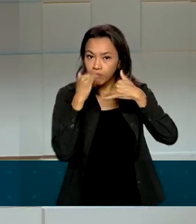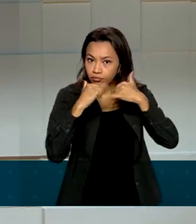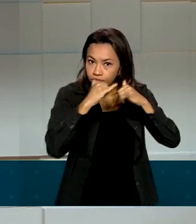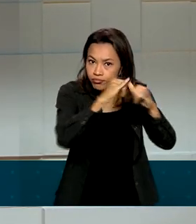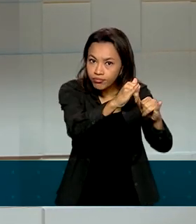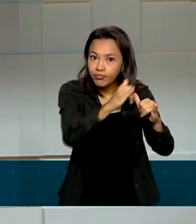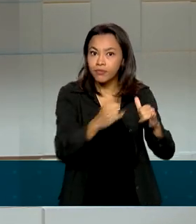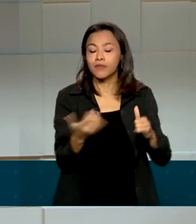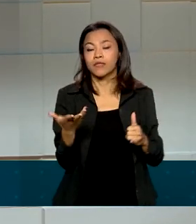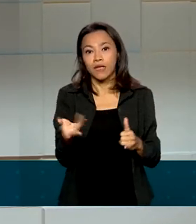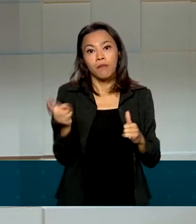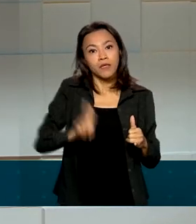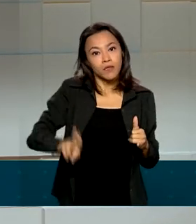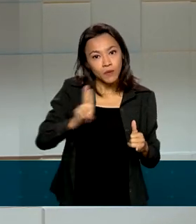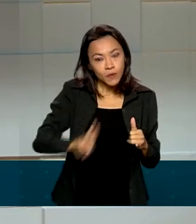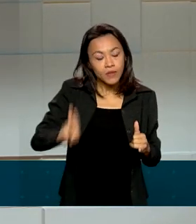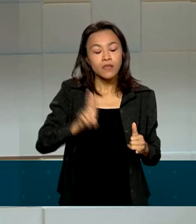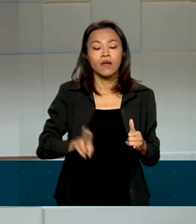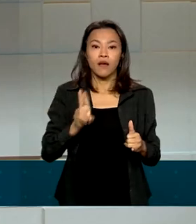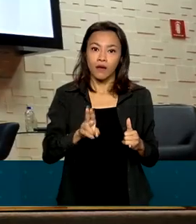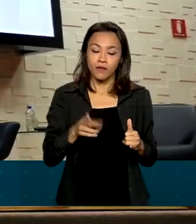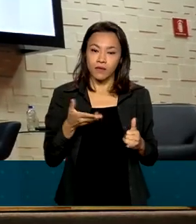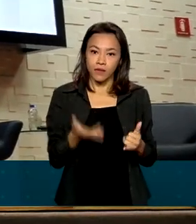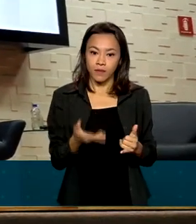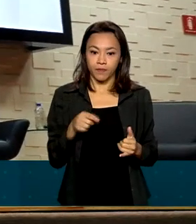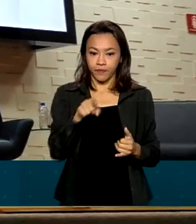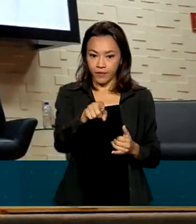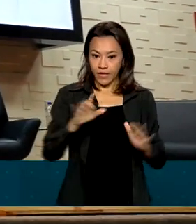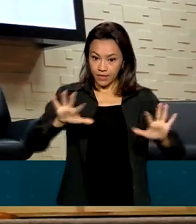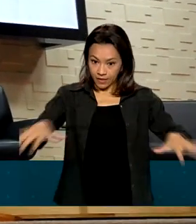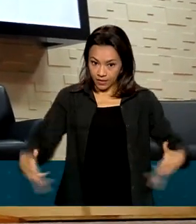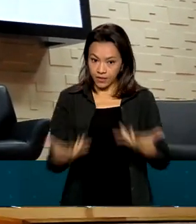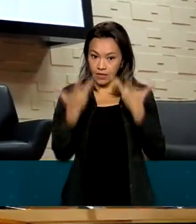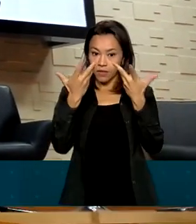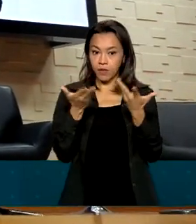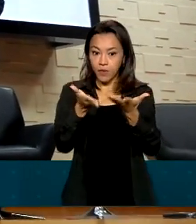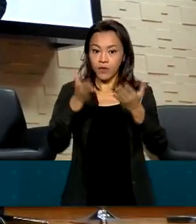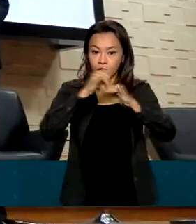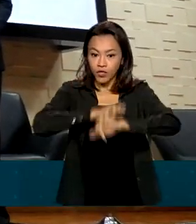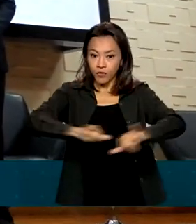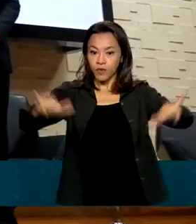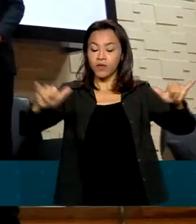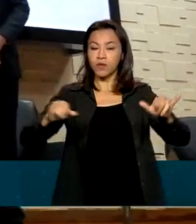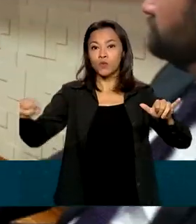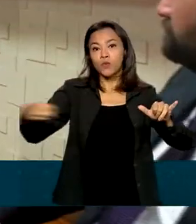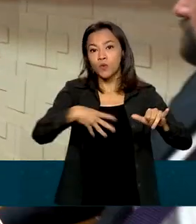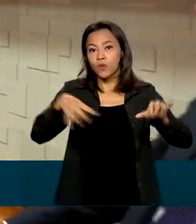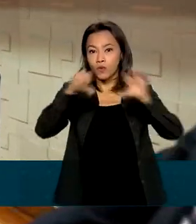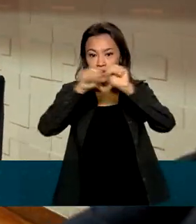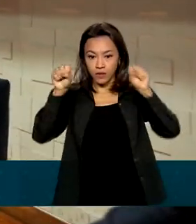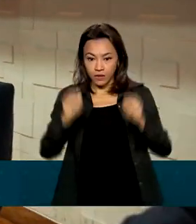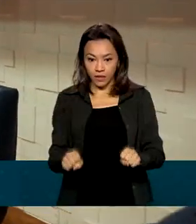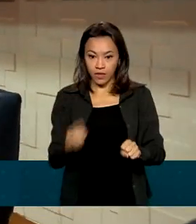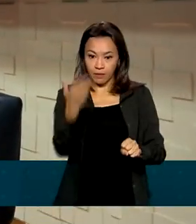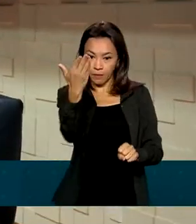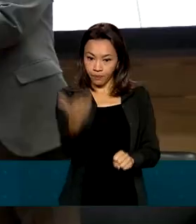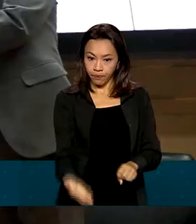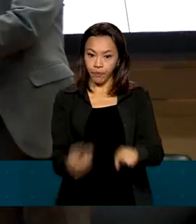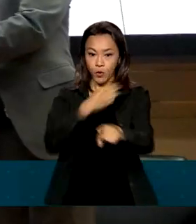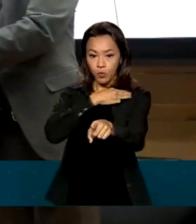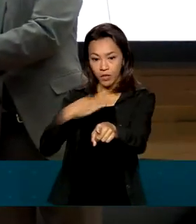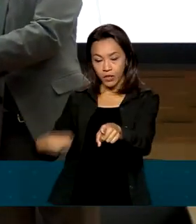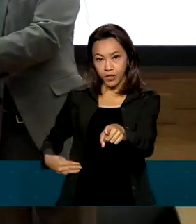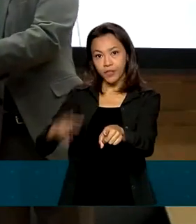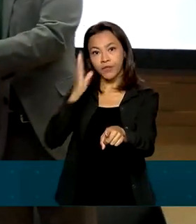em matéria-prima para uma economia circular. Durante a cerimônia de lançamento do novo sistema, o ministro do Meio Ambiente também